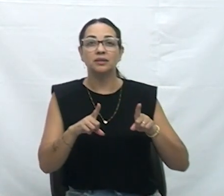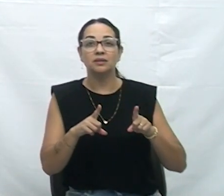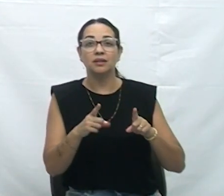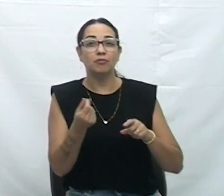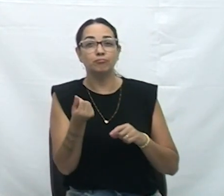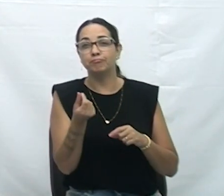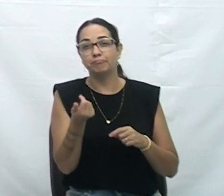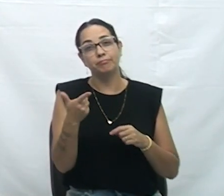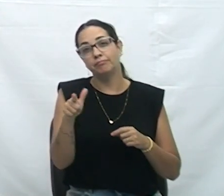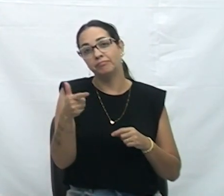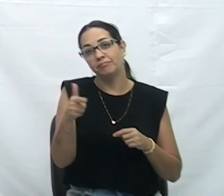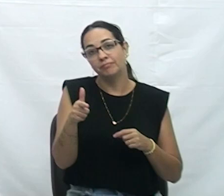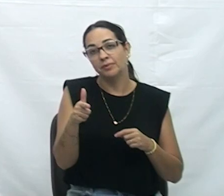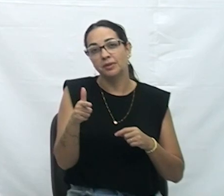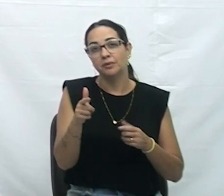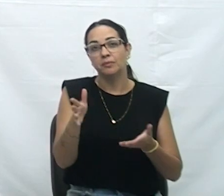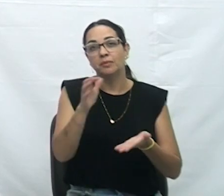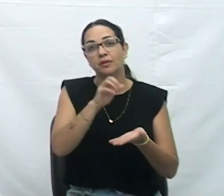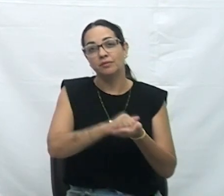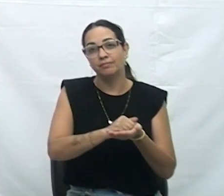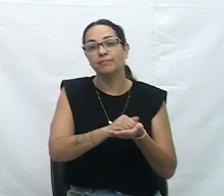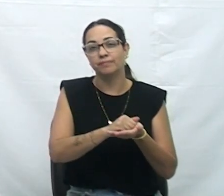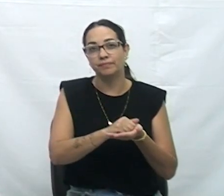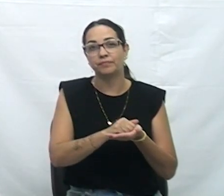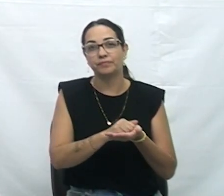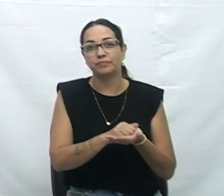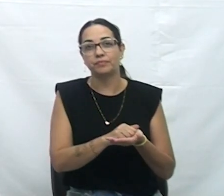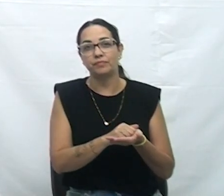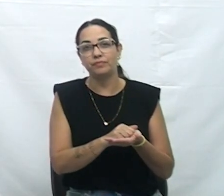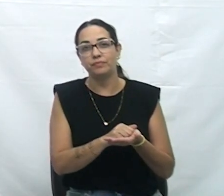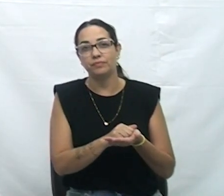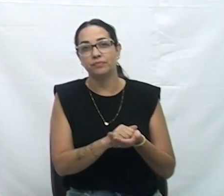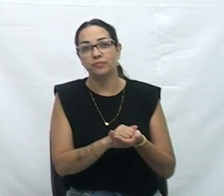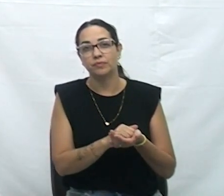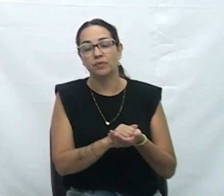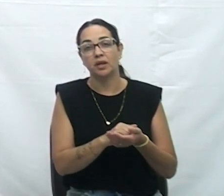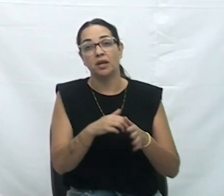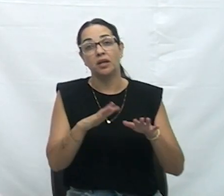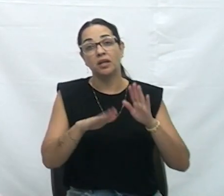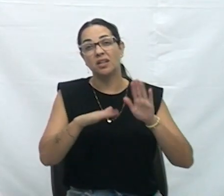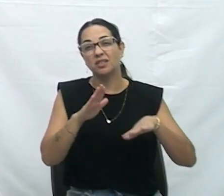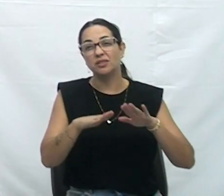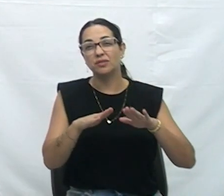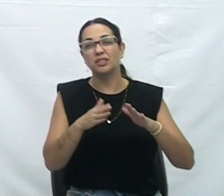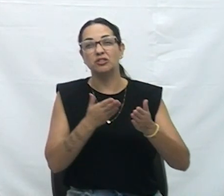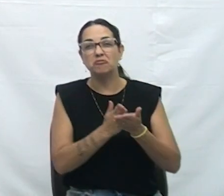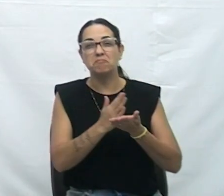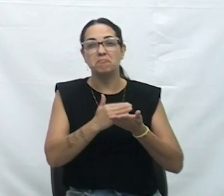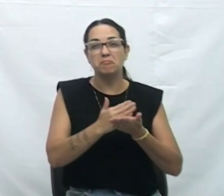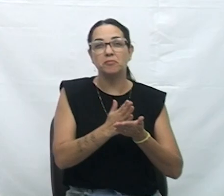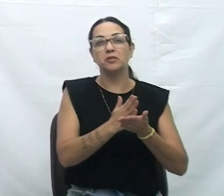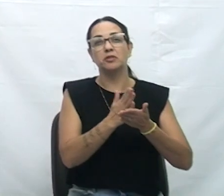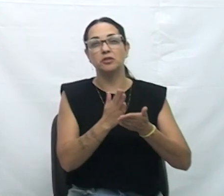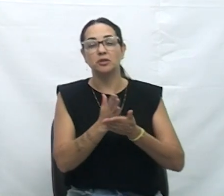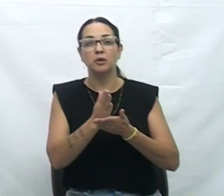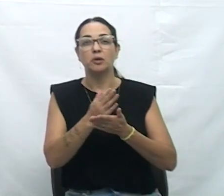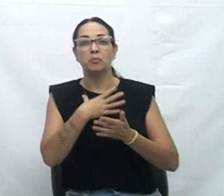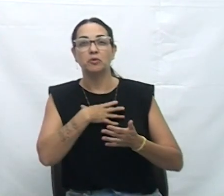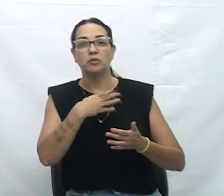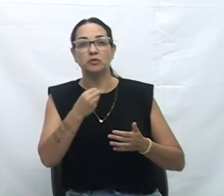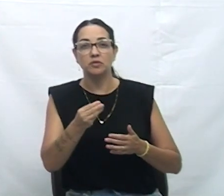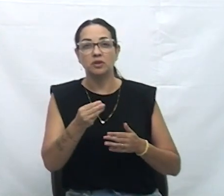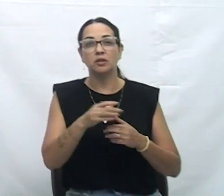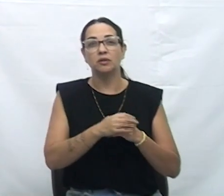pedaço de terra, acabam dividindo, entregando para os filhos. Aí, uma pessoa faz um contrato de gaveta, enfim,